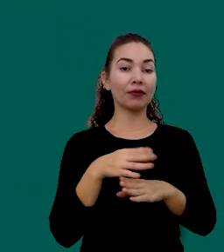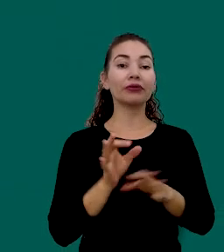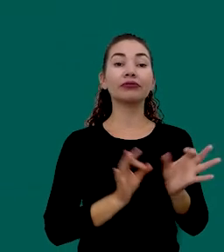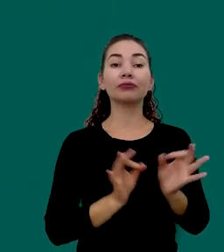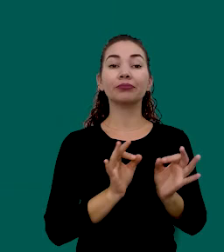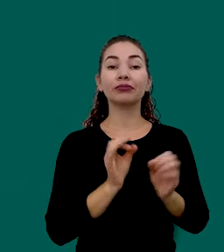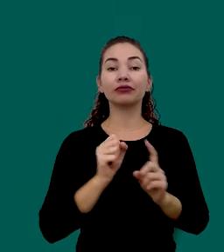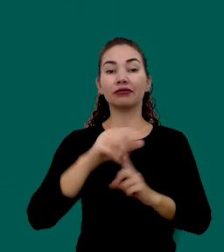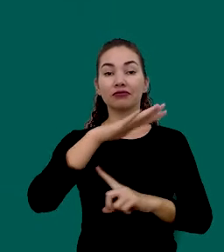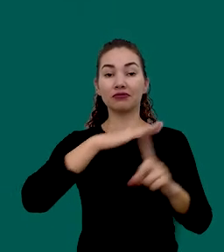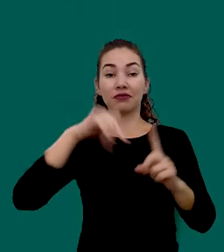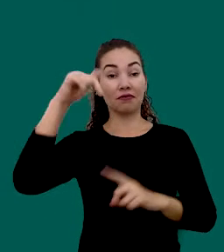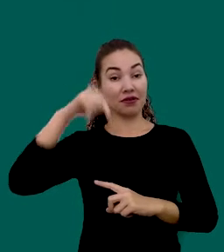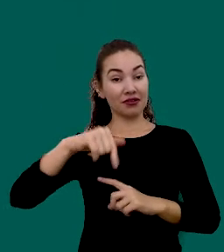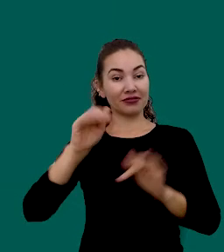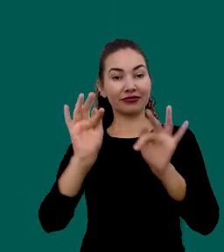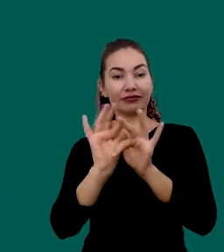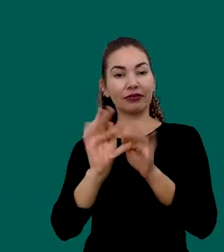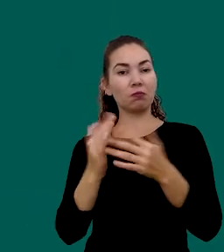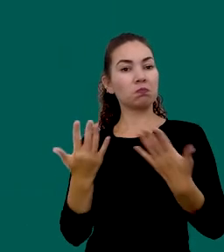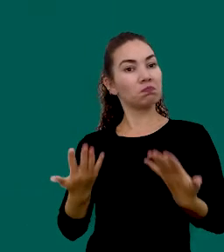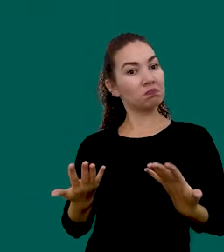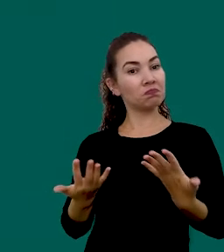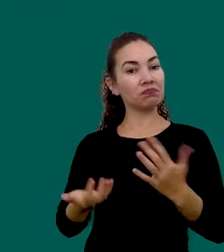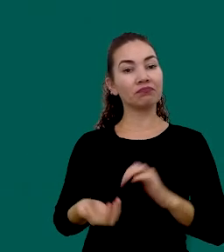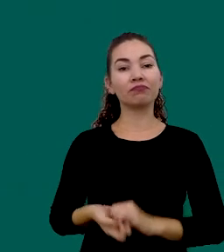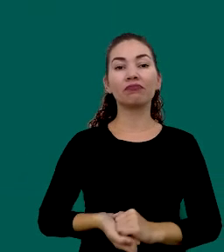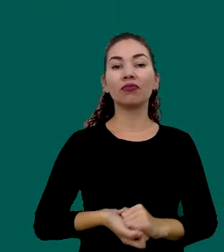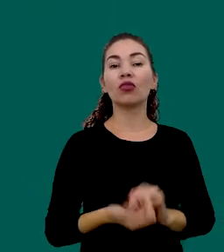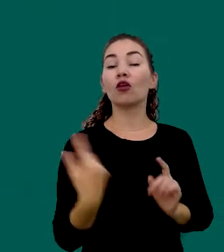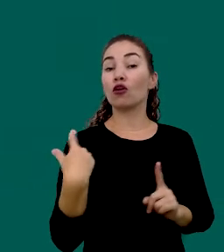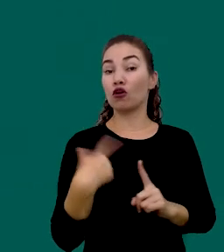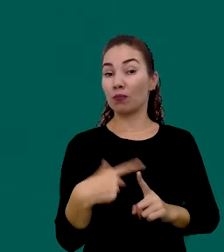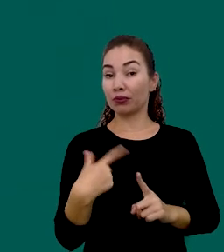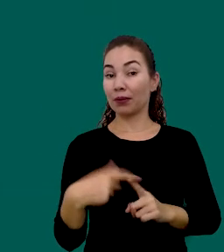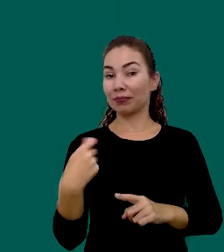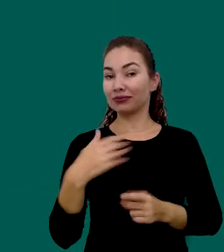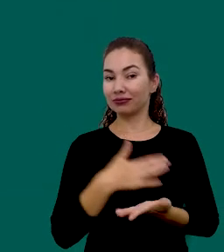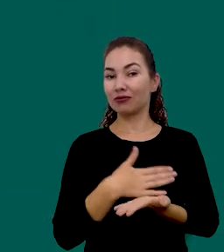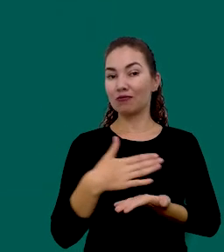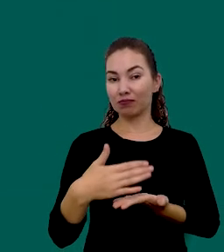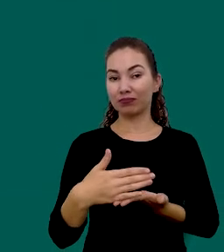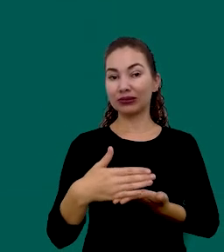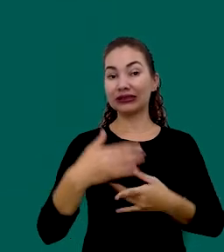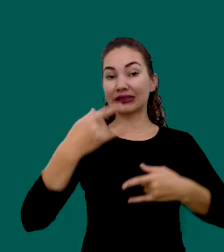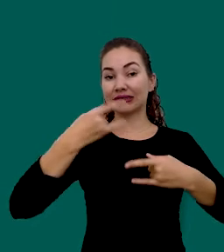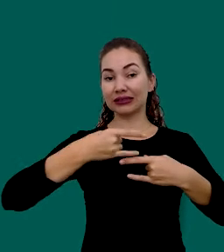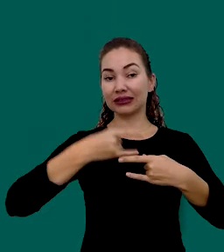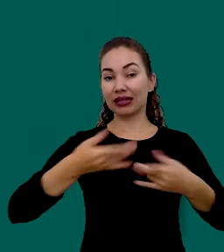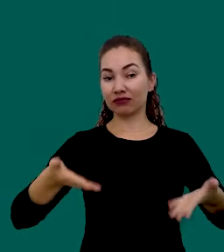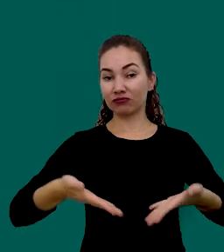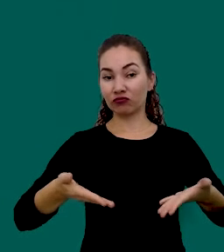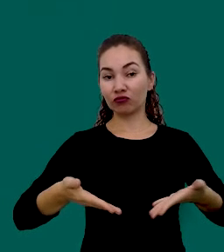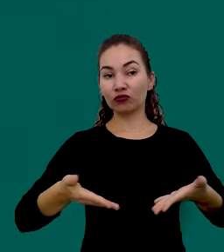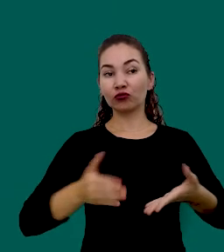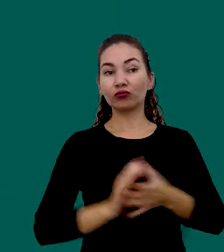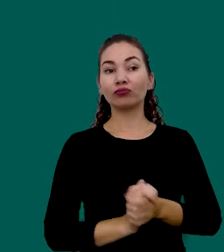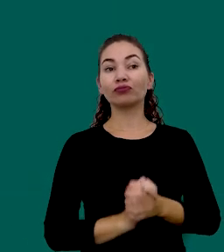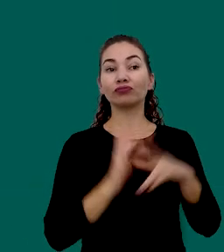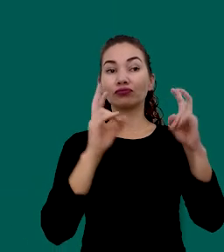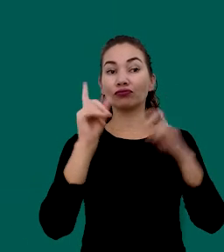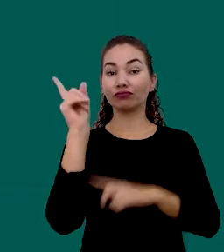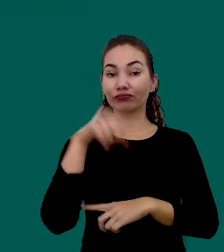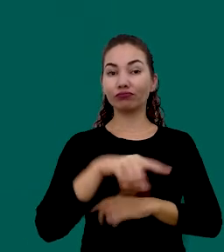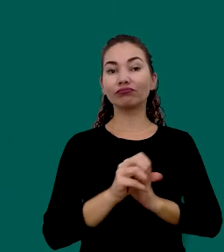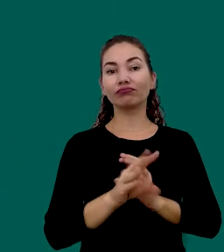projeto social Da universidade? Porque eu não poderia Começar Essa live De hoje Em que a temática